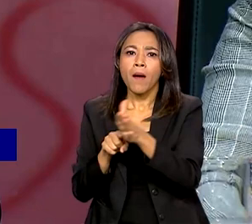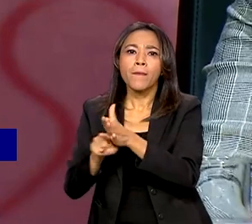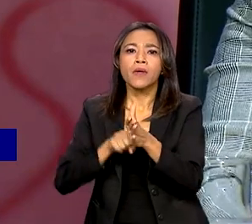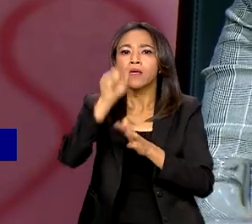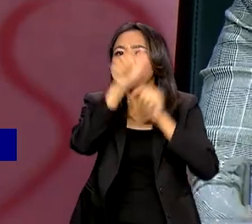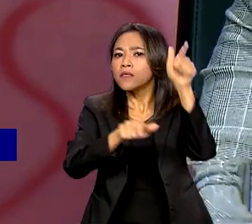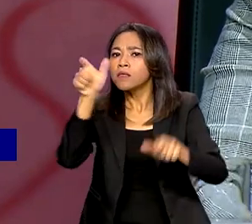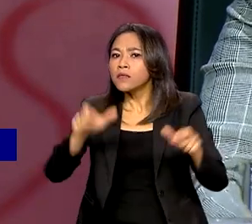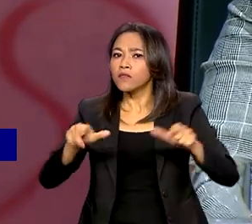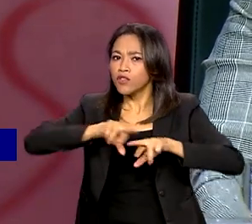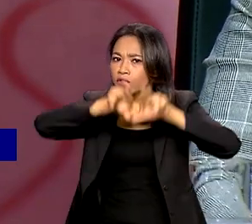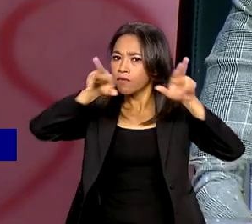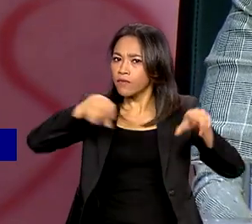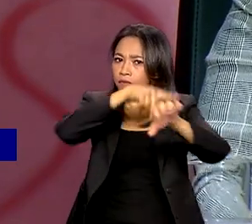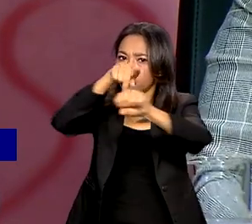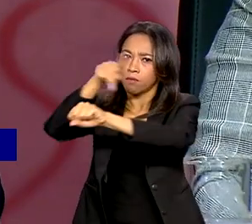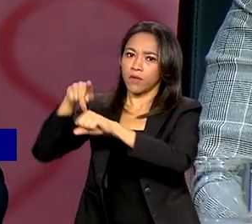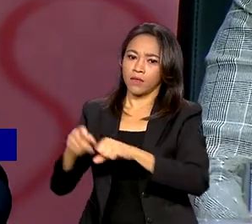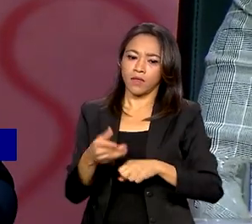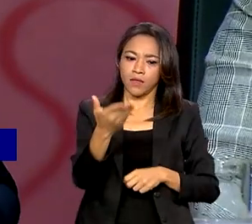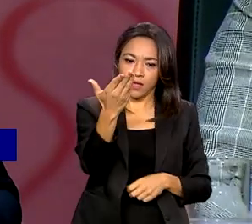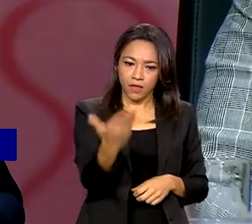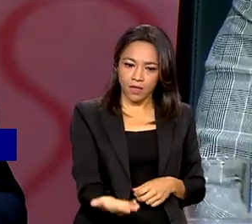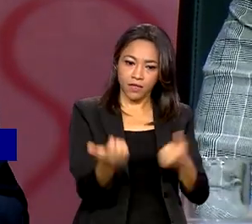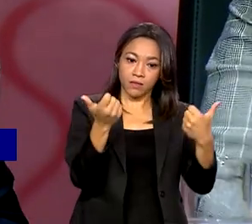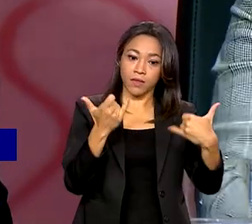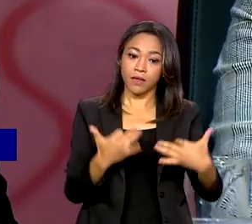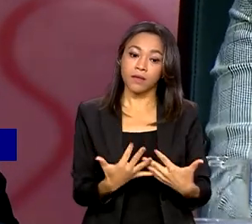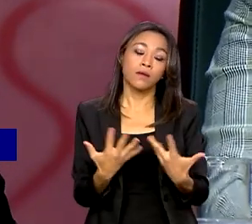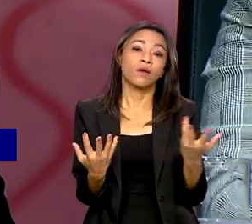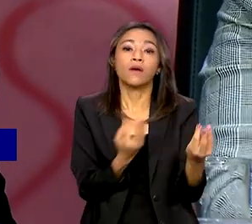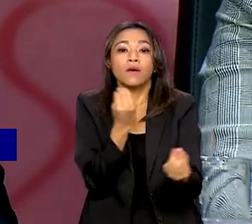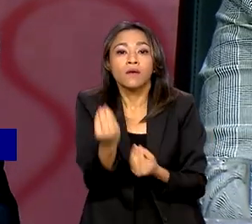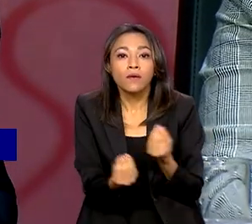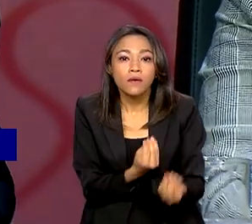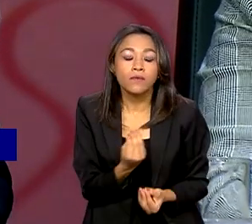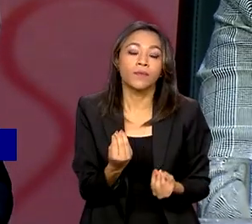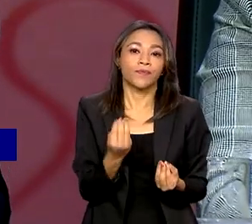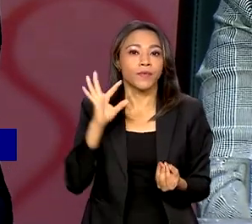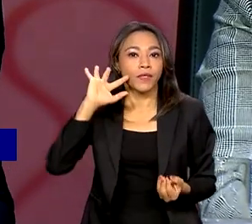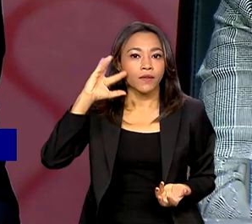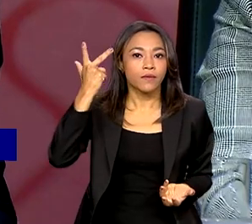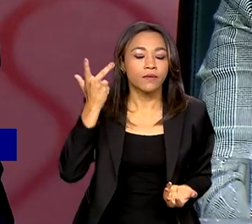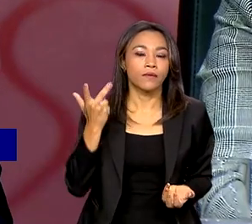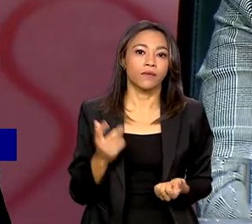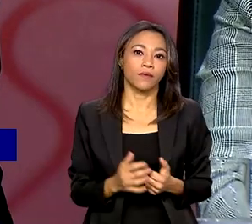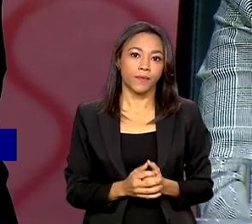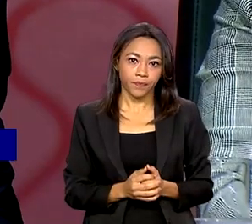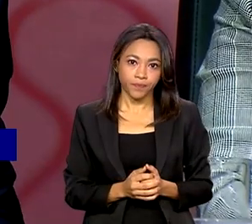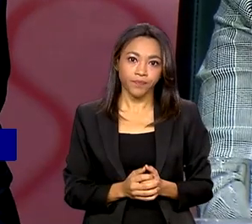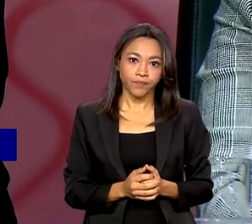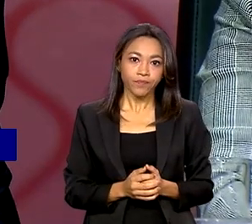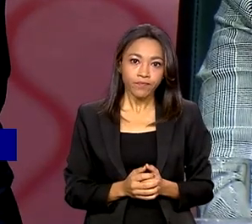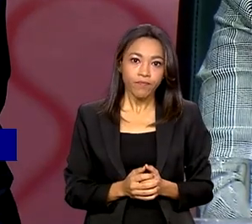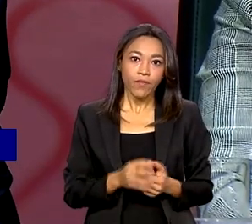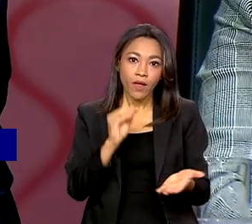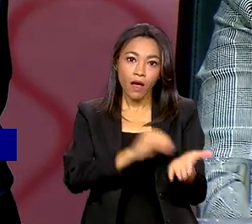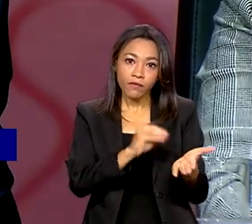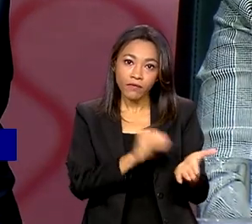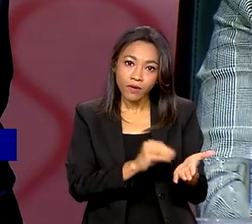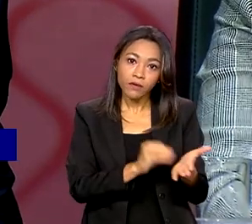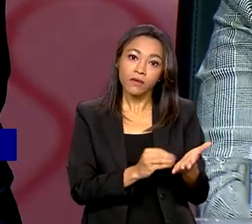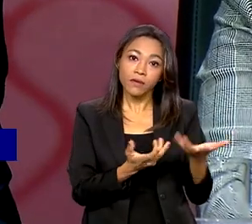debate super importante como nós agirmos nas causas da desindustrialização